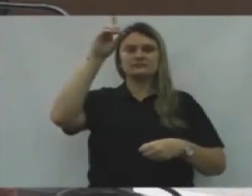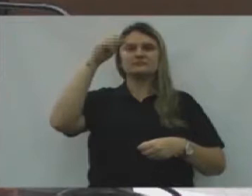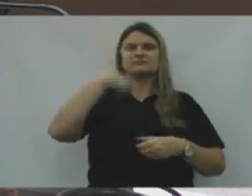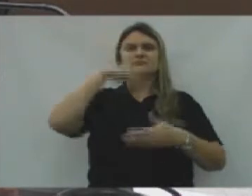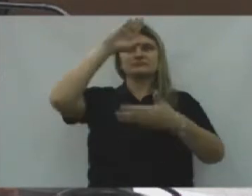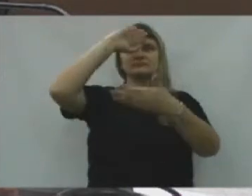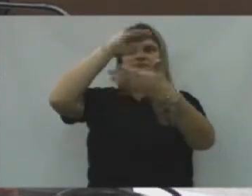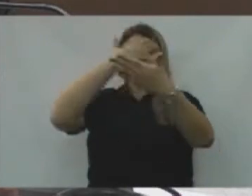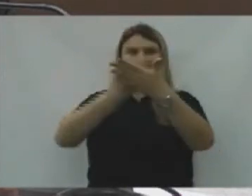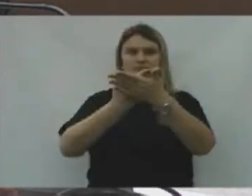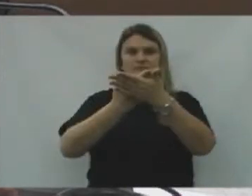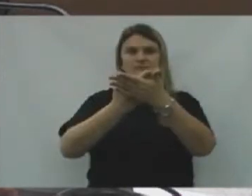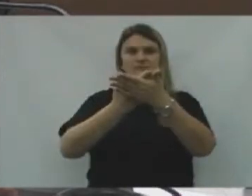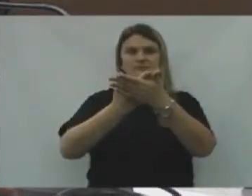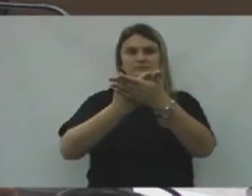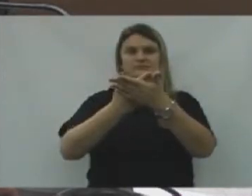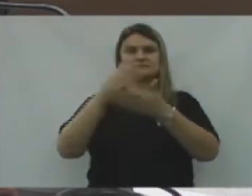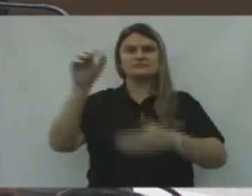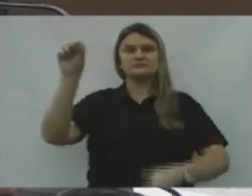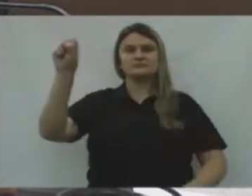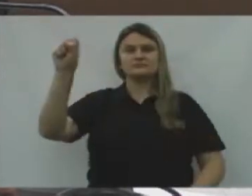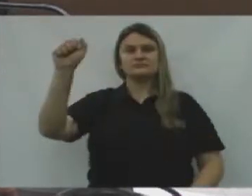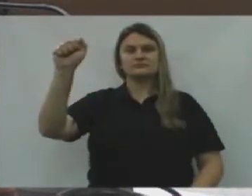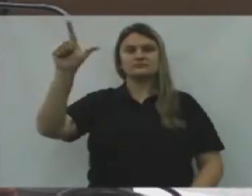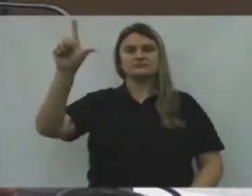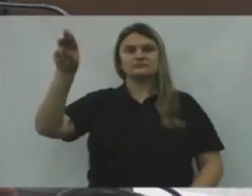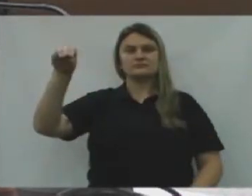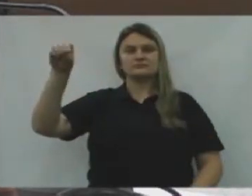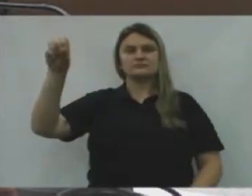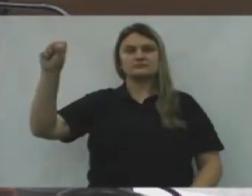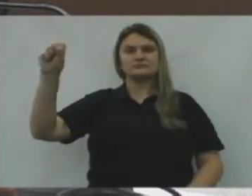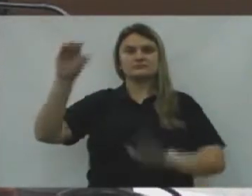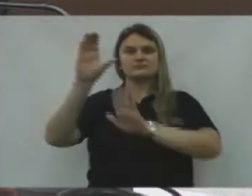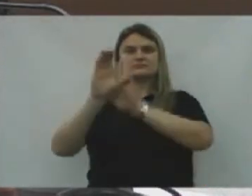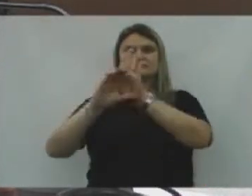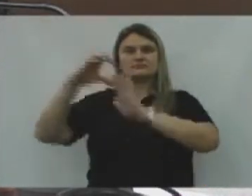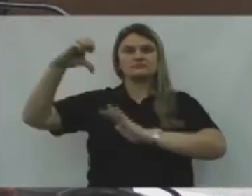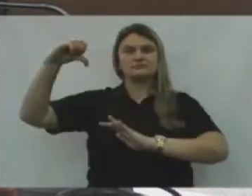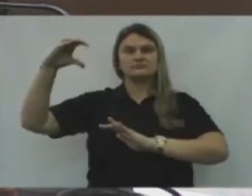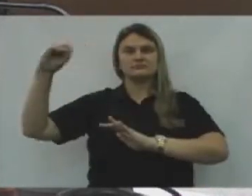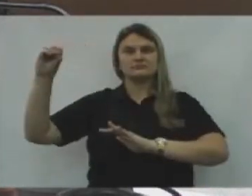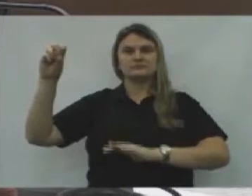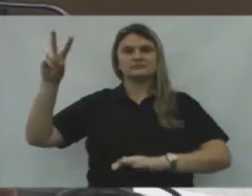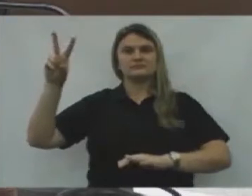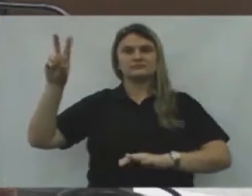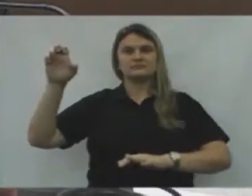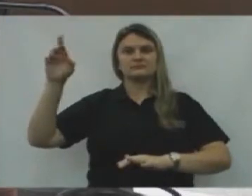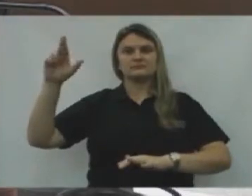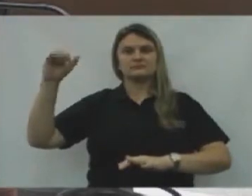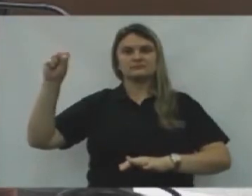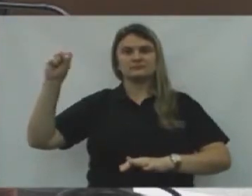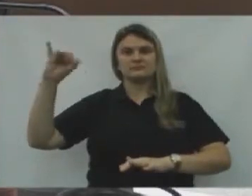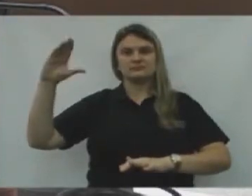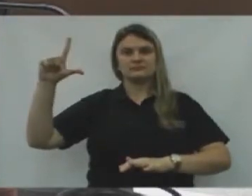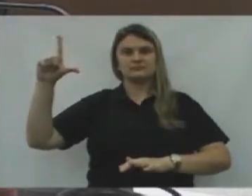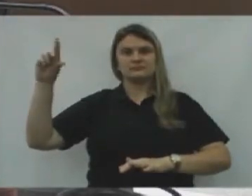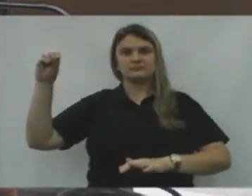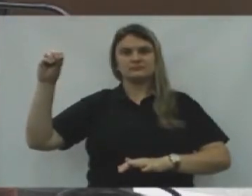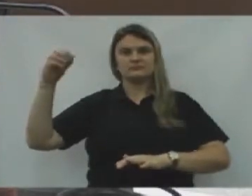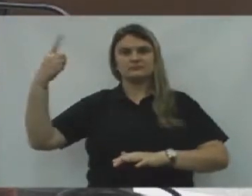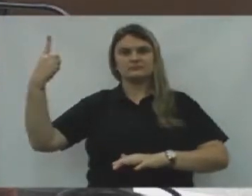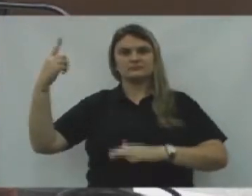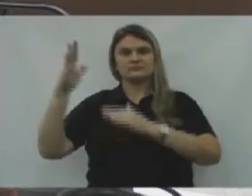quem eu confio. Salmos, capítulo 90, versículos 1 e 2. Comunicações da